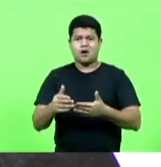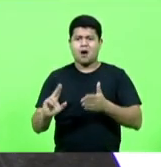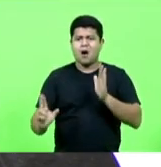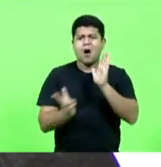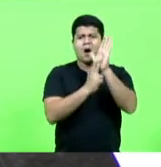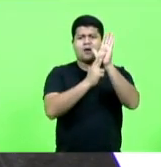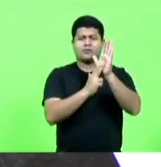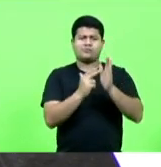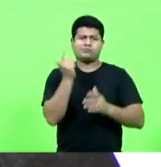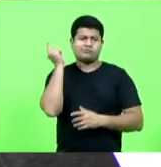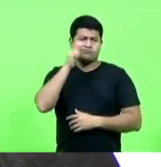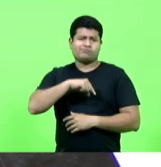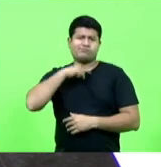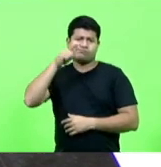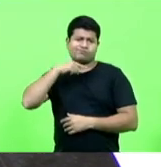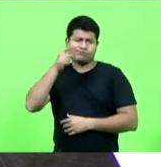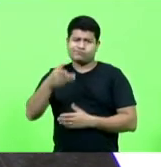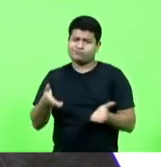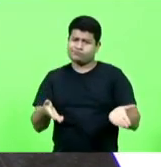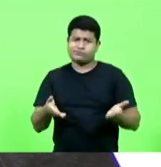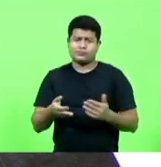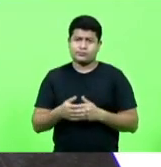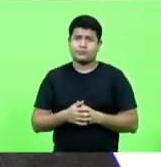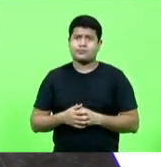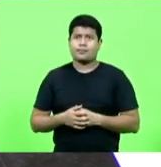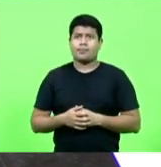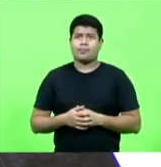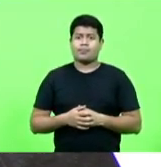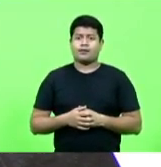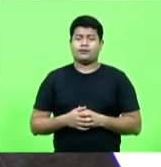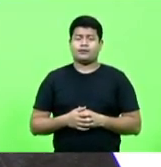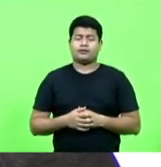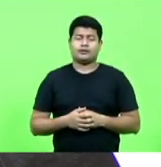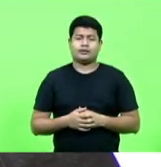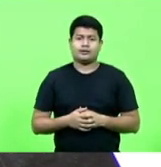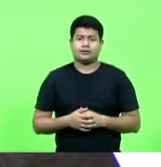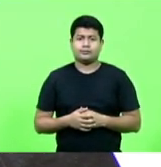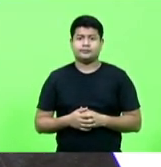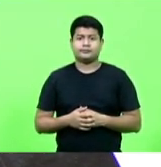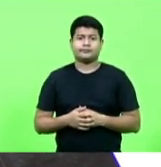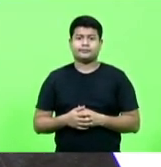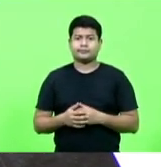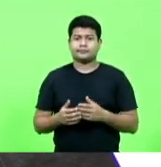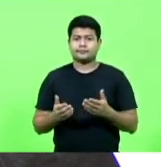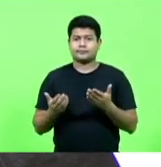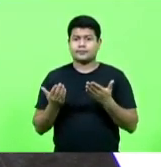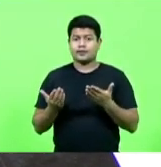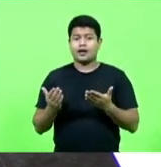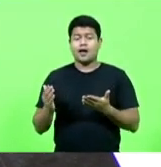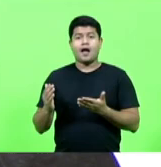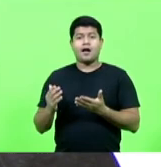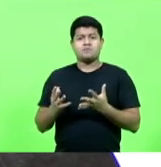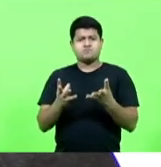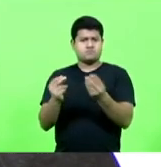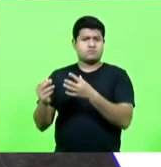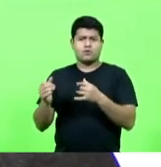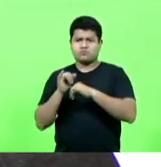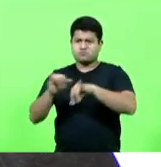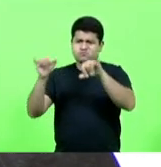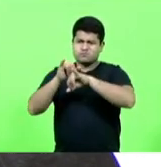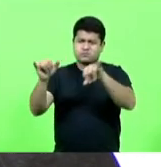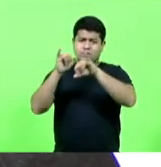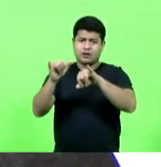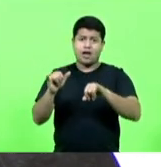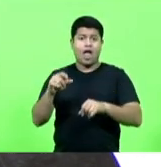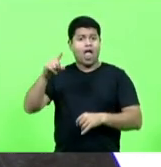Todo mundo sabe o mato que lenha e o caminho que trilha. E detalhe que a maioria dessas propagandas que eu vi nesse dia ali, que são